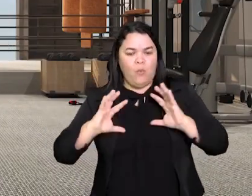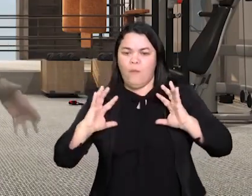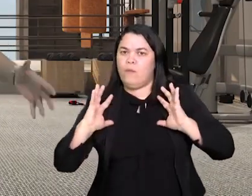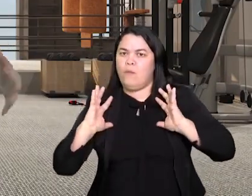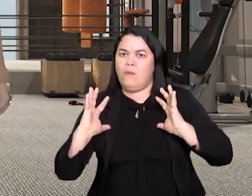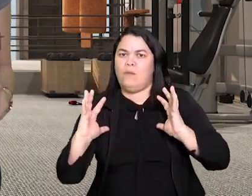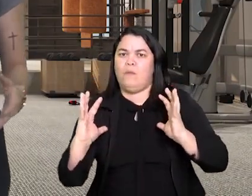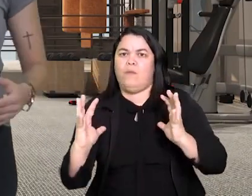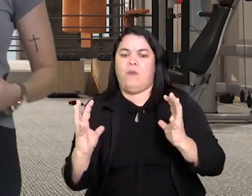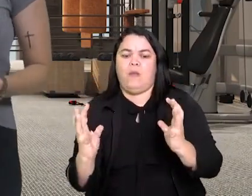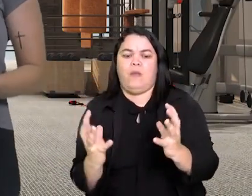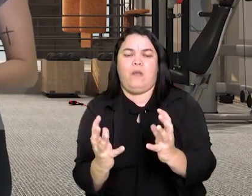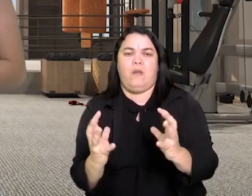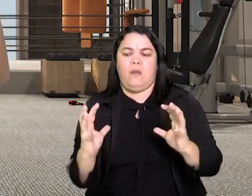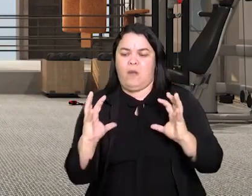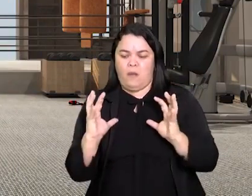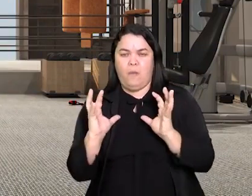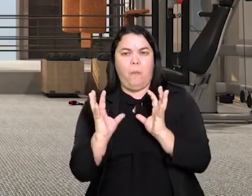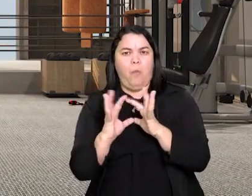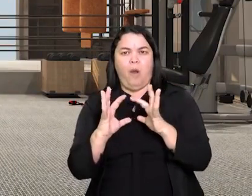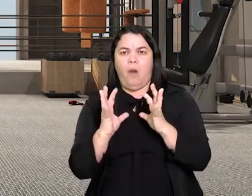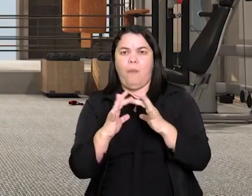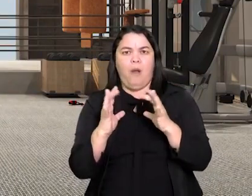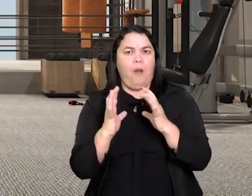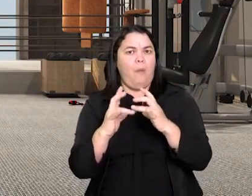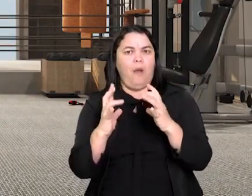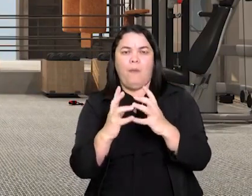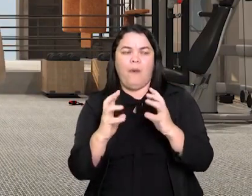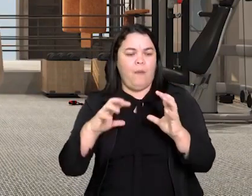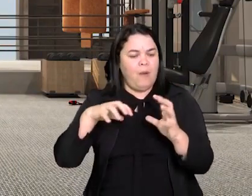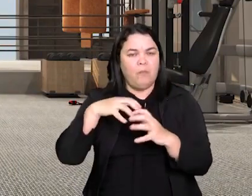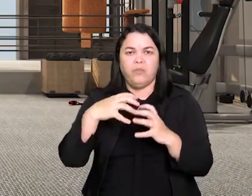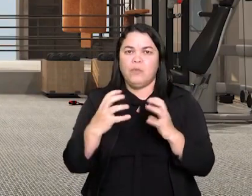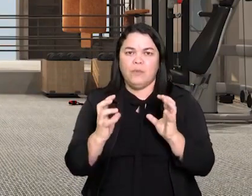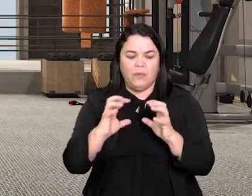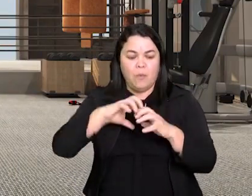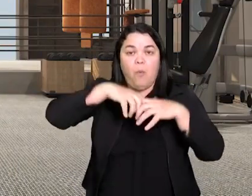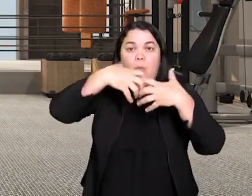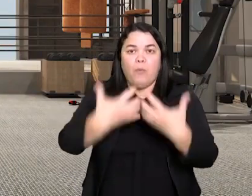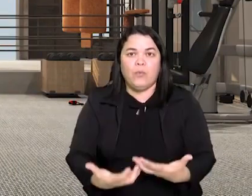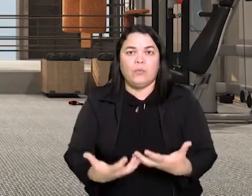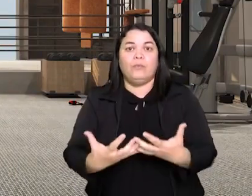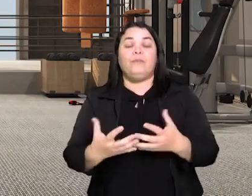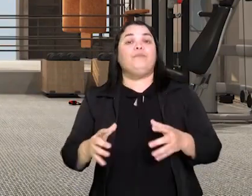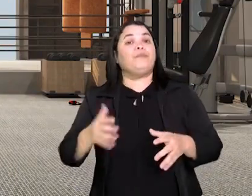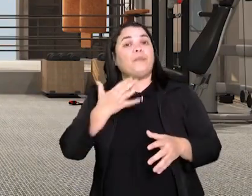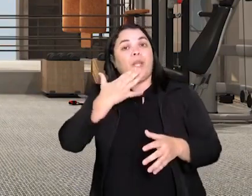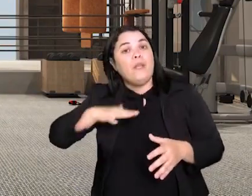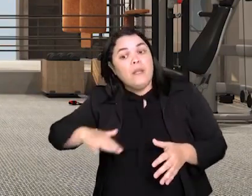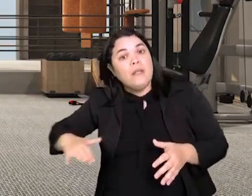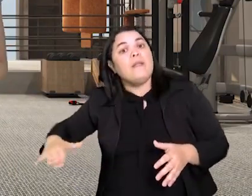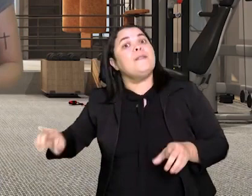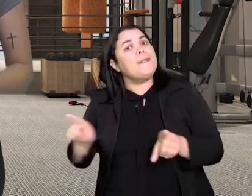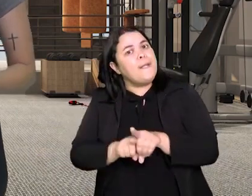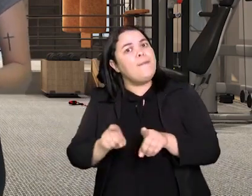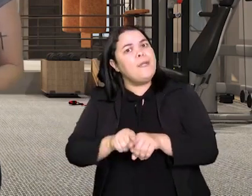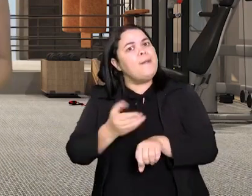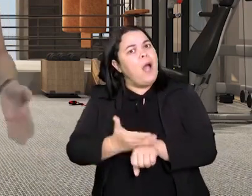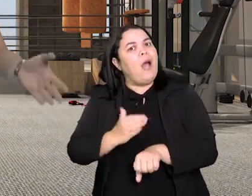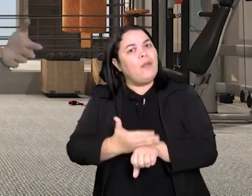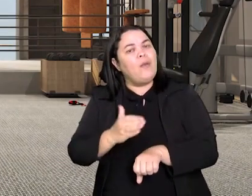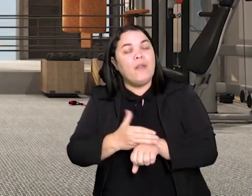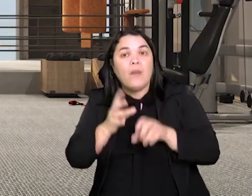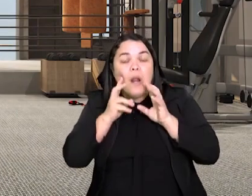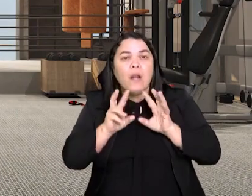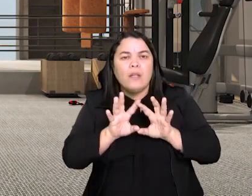tempo, durante essa roda, que acontece na areia. Muitas crianças que também já estão se preparando para representar as suas tribos,